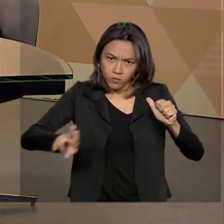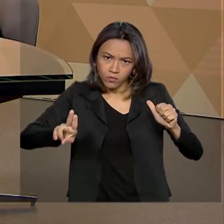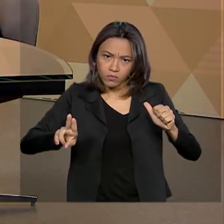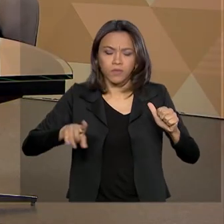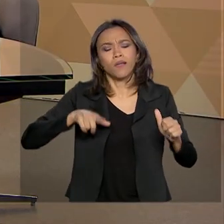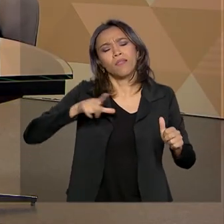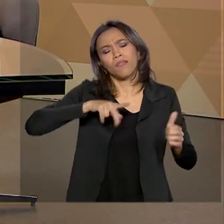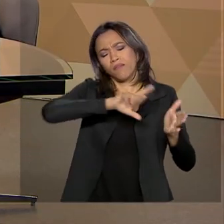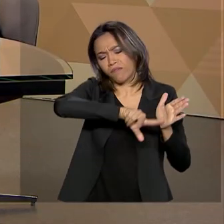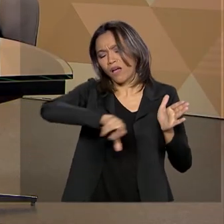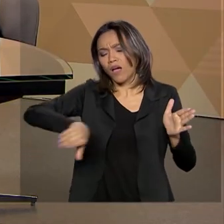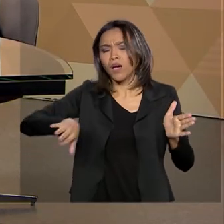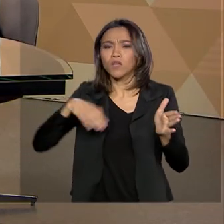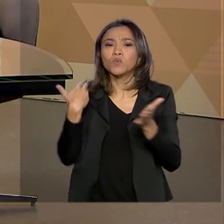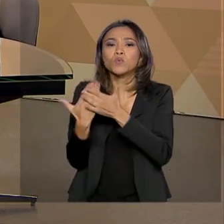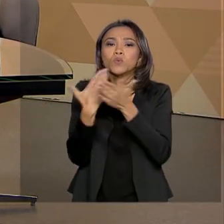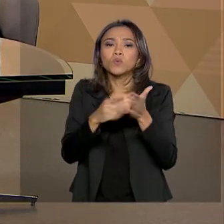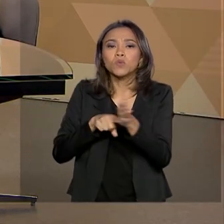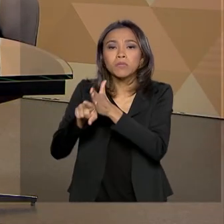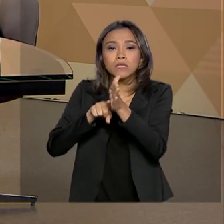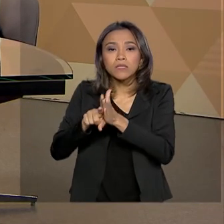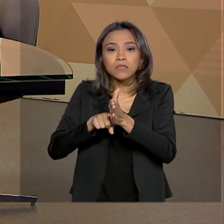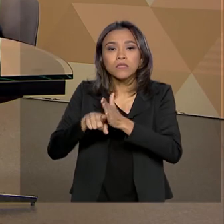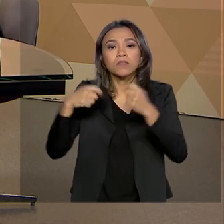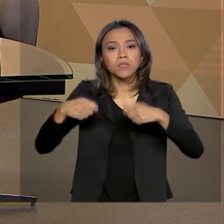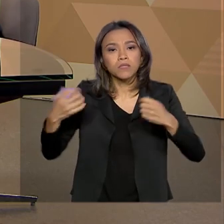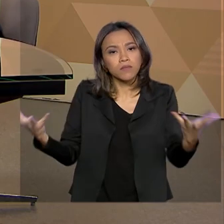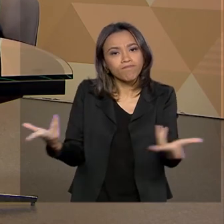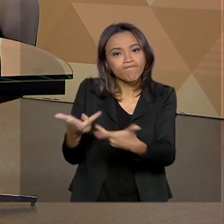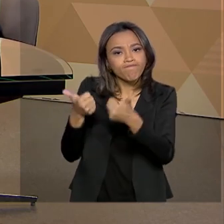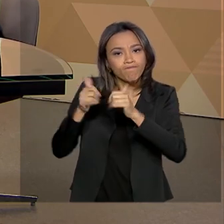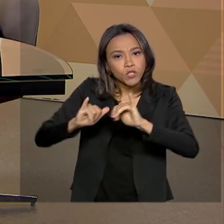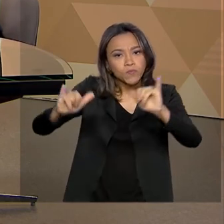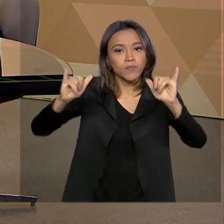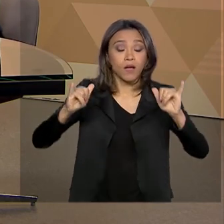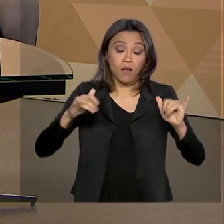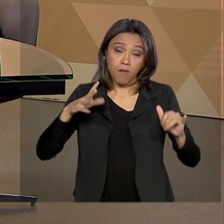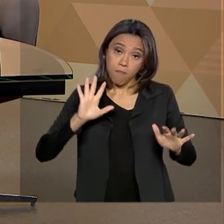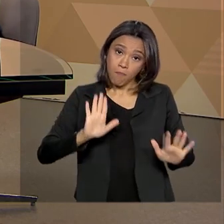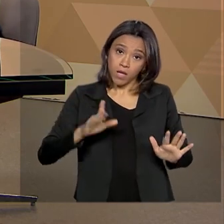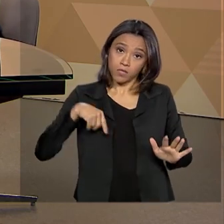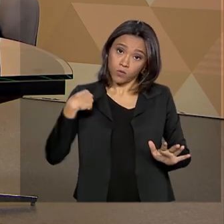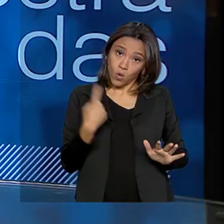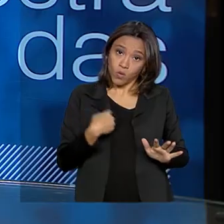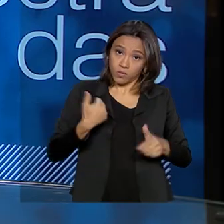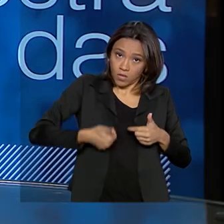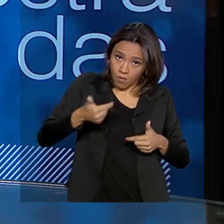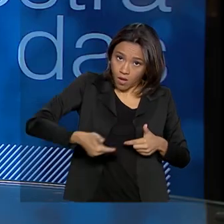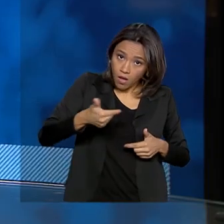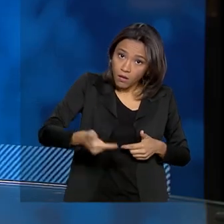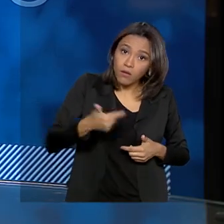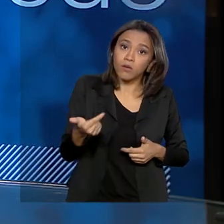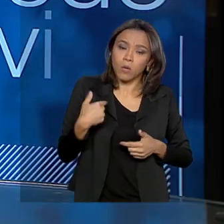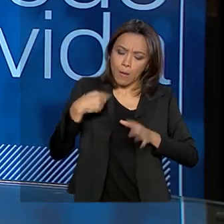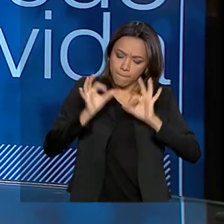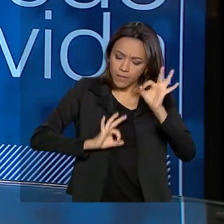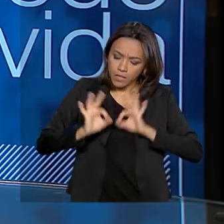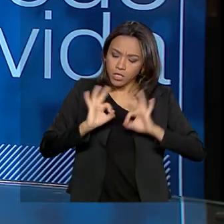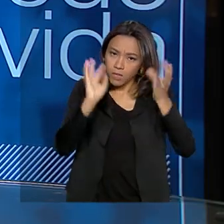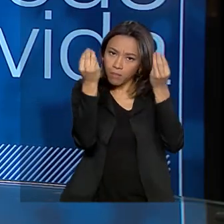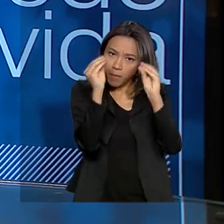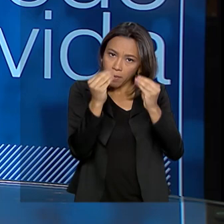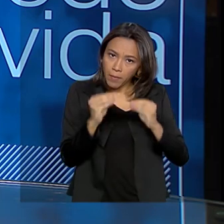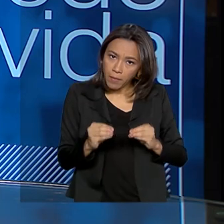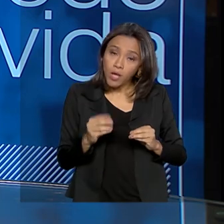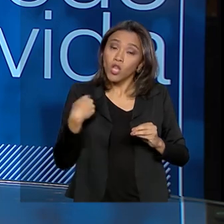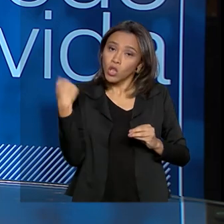tem vários estudos que ainda precisam aprimorar, mas ele, no nosso trabalho e no planejamento das nossas ações,